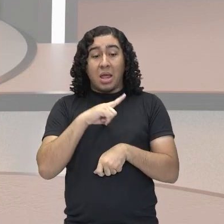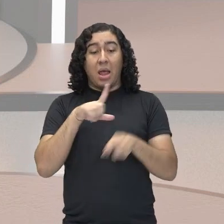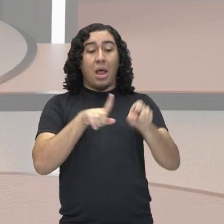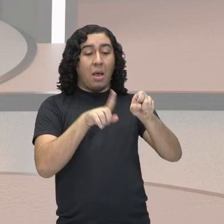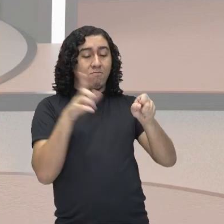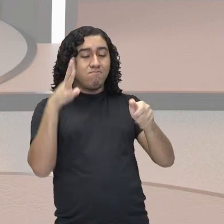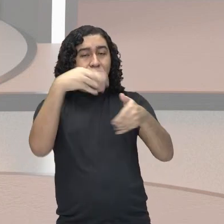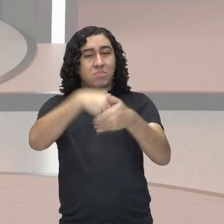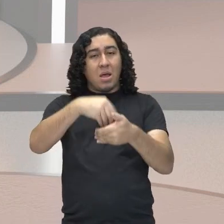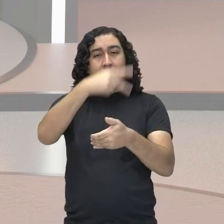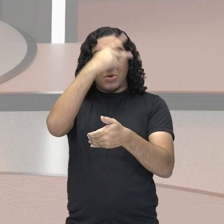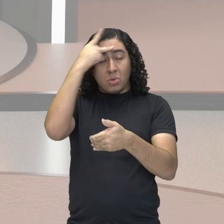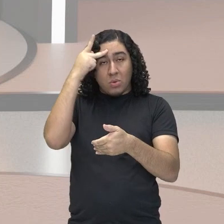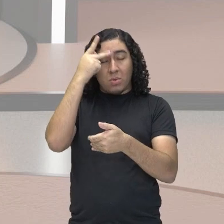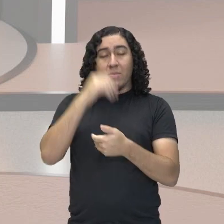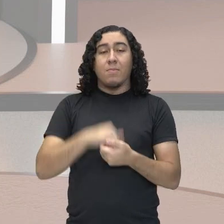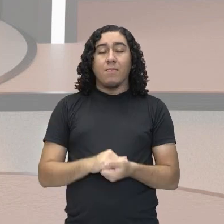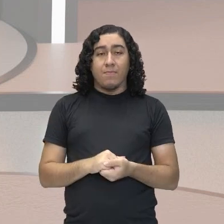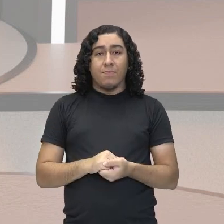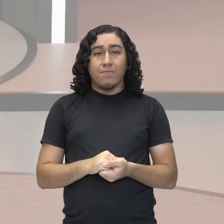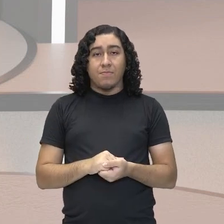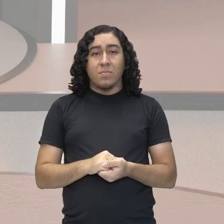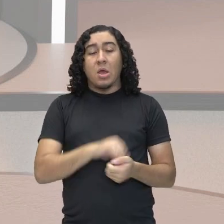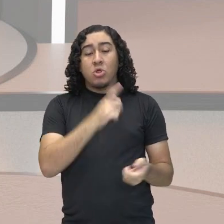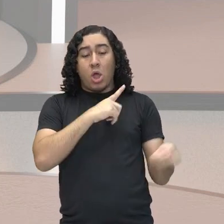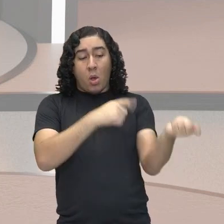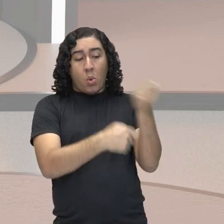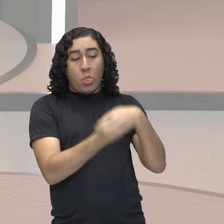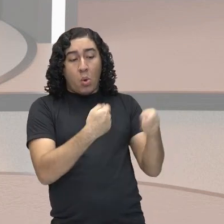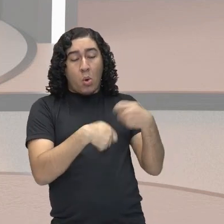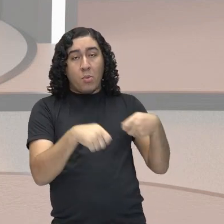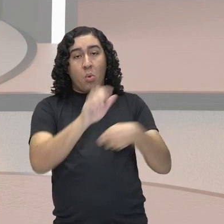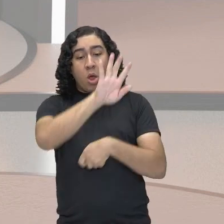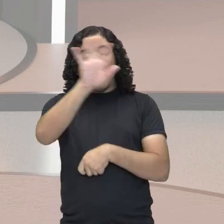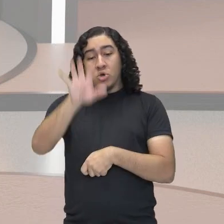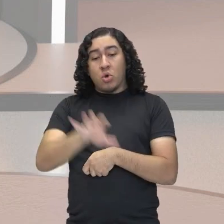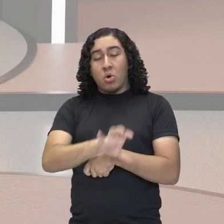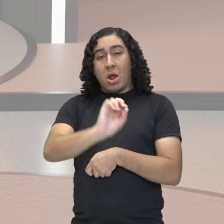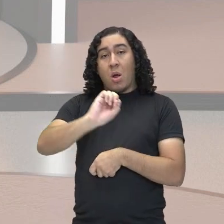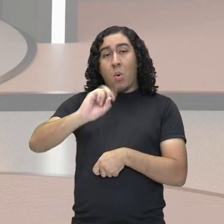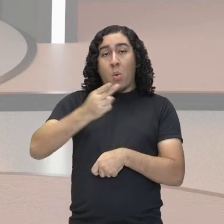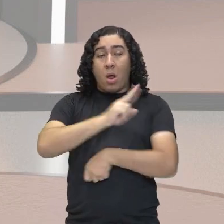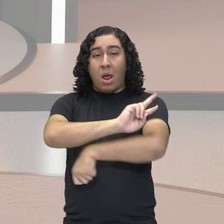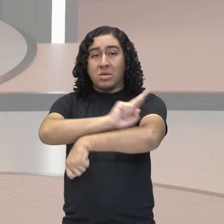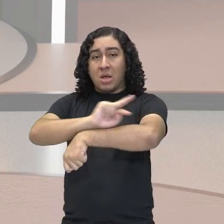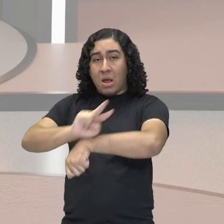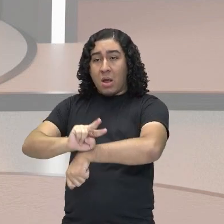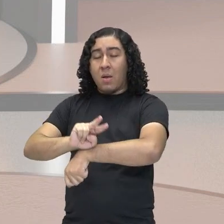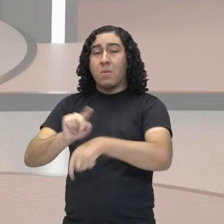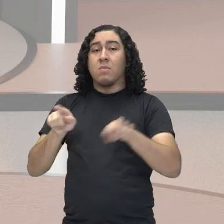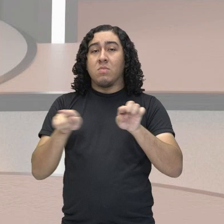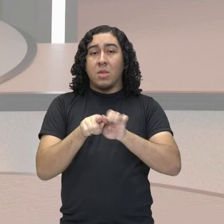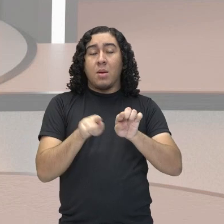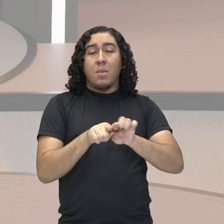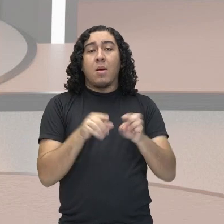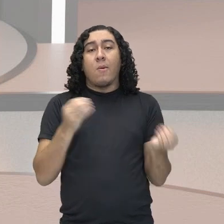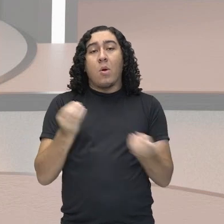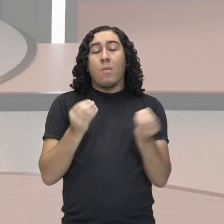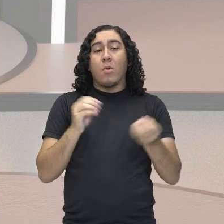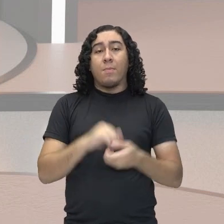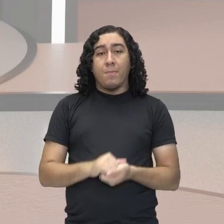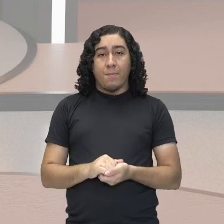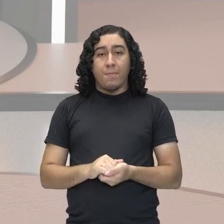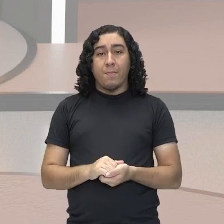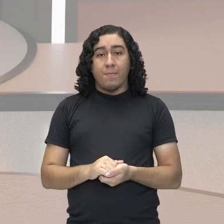econômico, do ponto de vista regional, do ponto de vista racial e também do ponto de